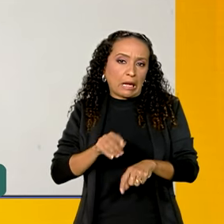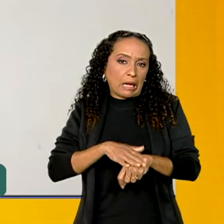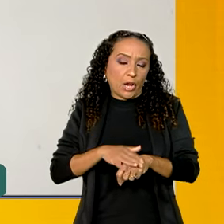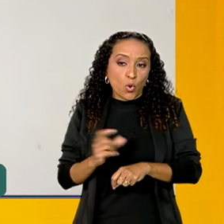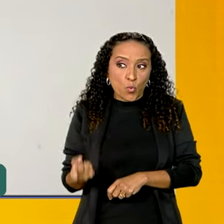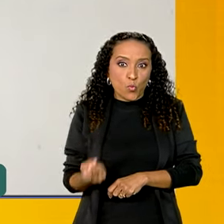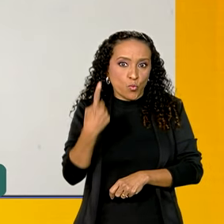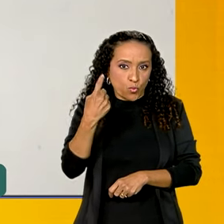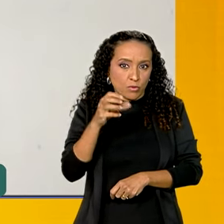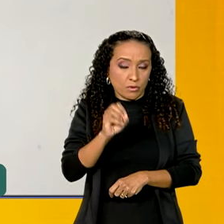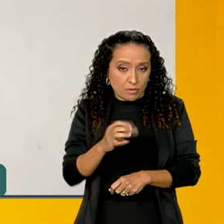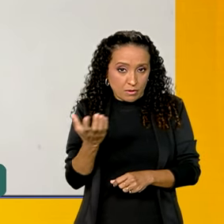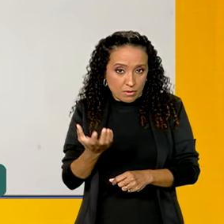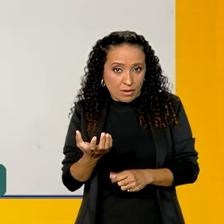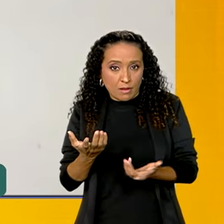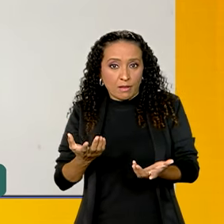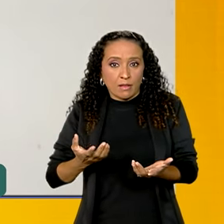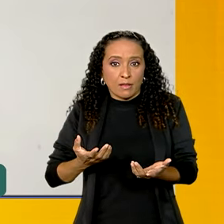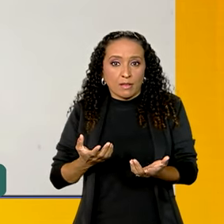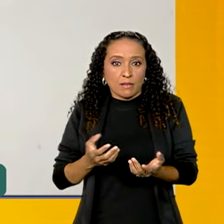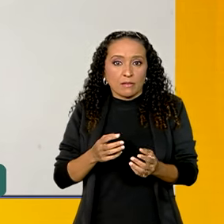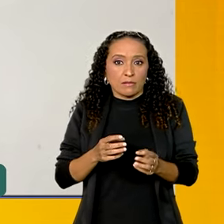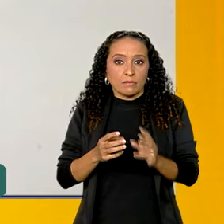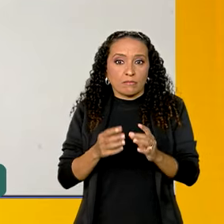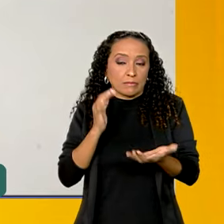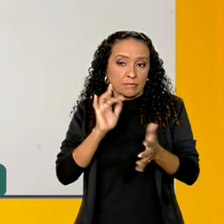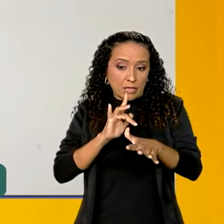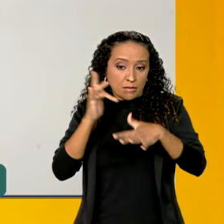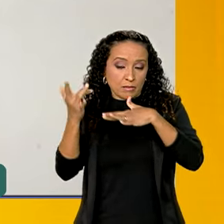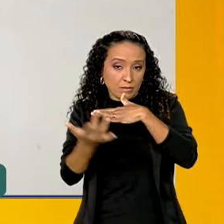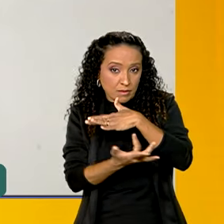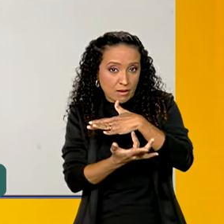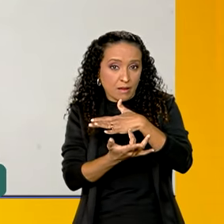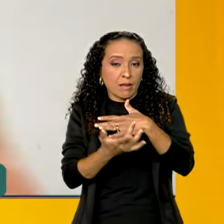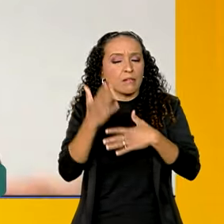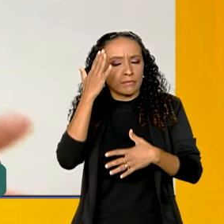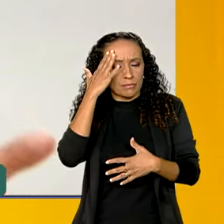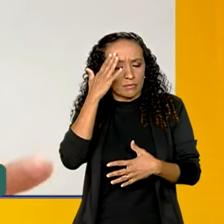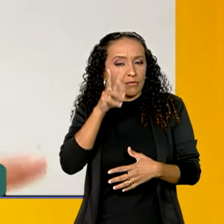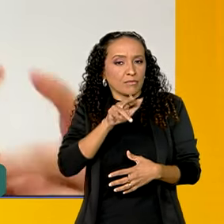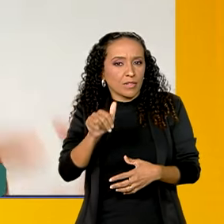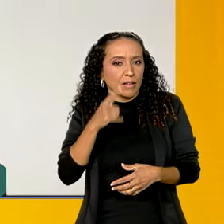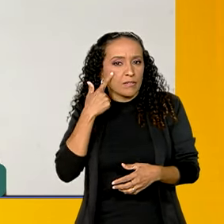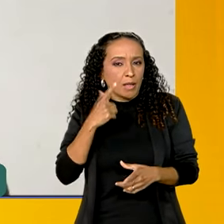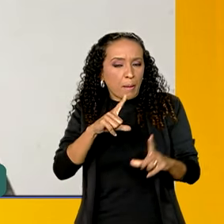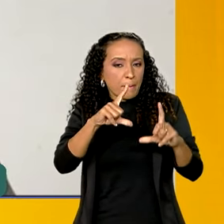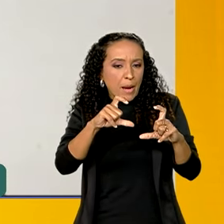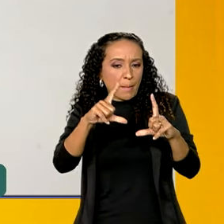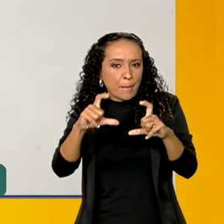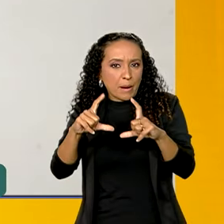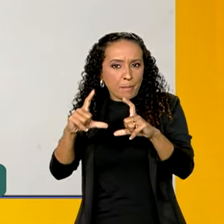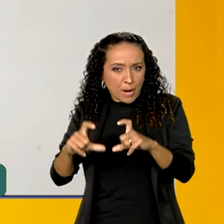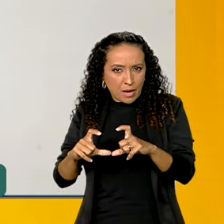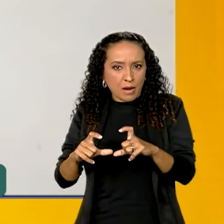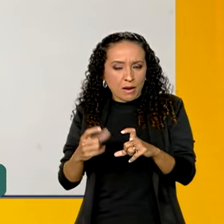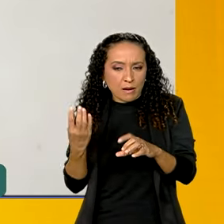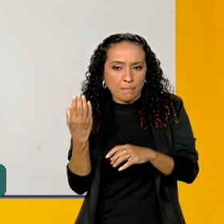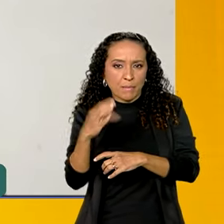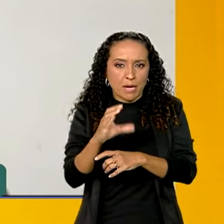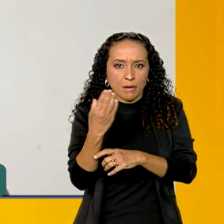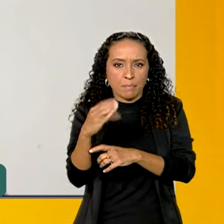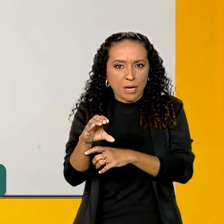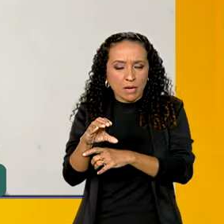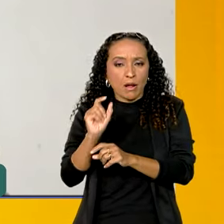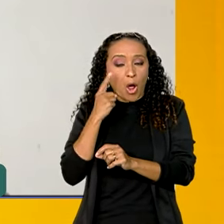únicas. Então, quem buscar ali nas redes sociais, fizer uma busca rápida, vai ver os prints. O pessoal printa e publica.